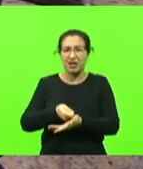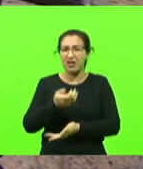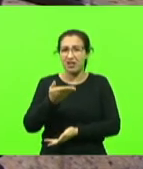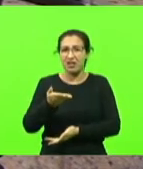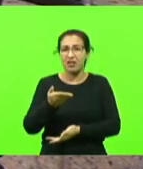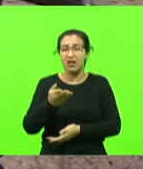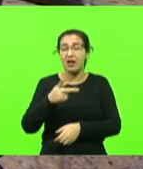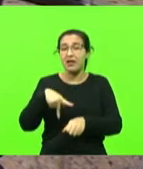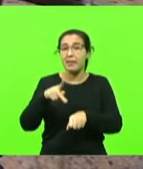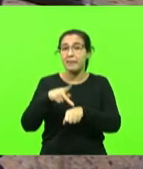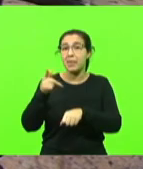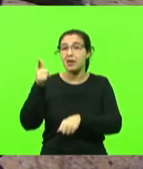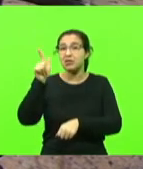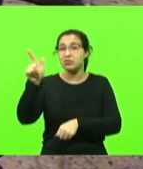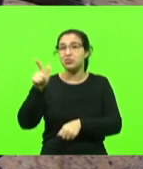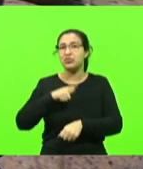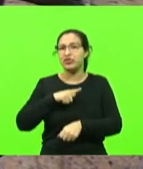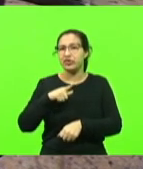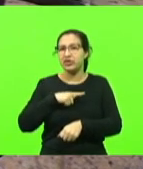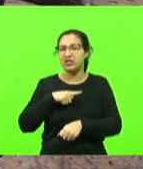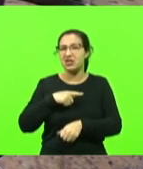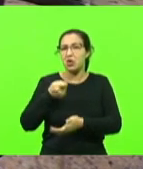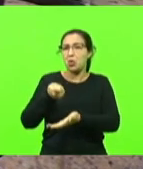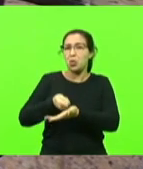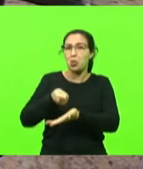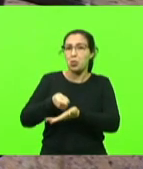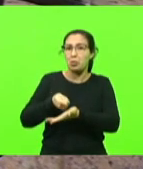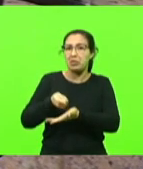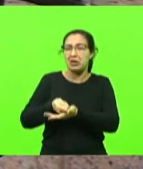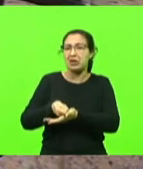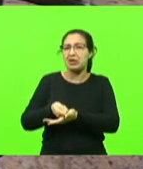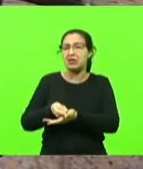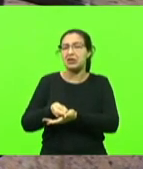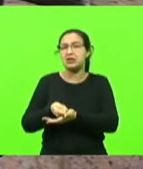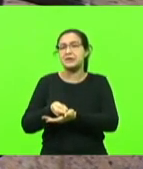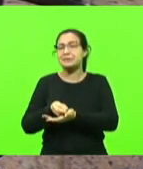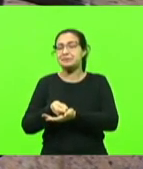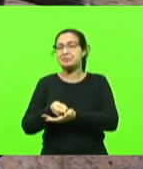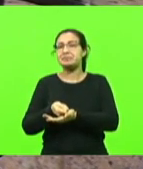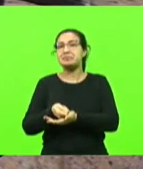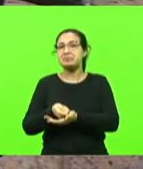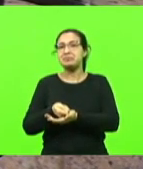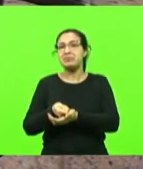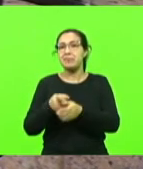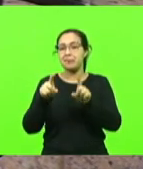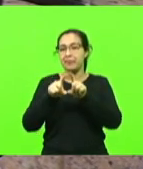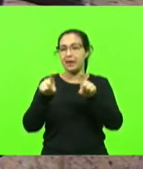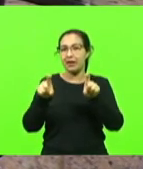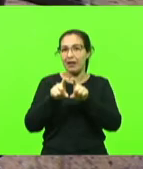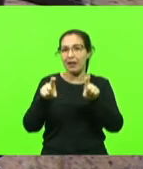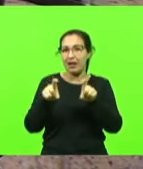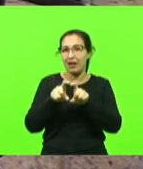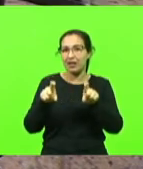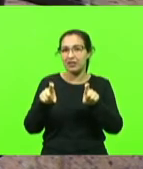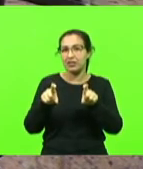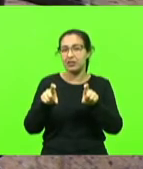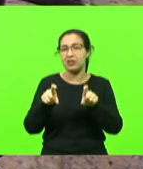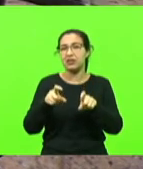países aí que estão obrigando, tem países que estão exigindo passaporte sanitário, que palhaçada que é essa?